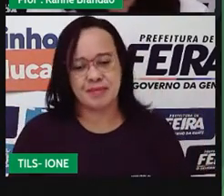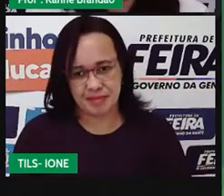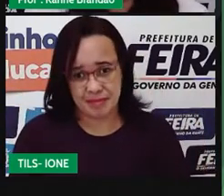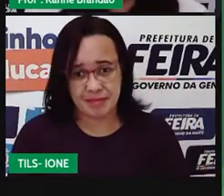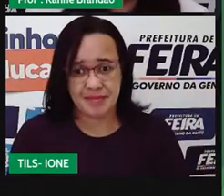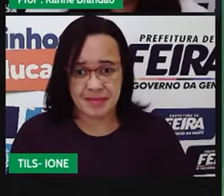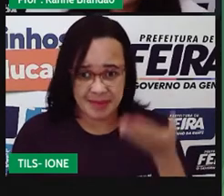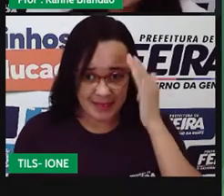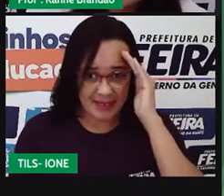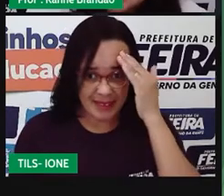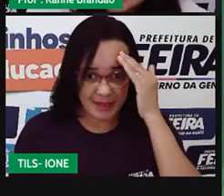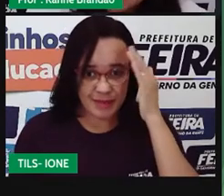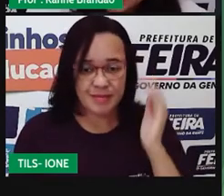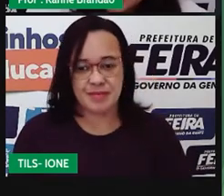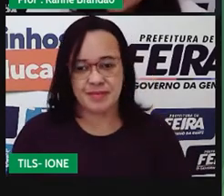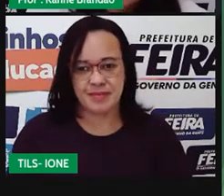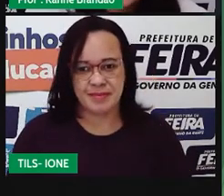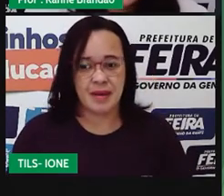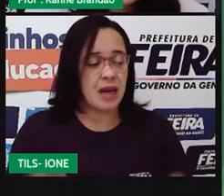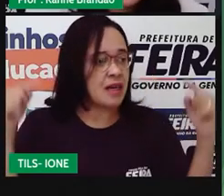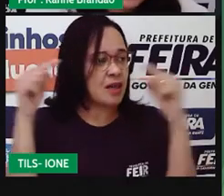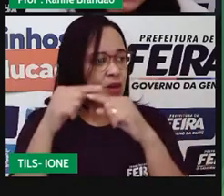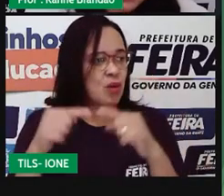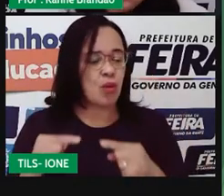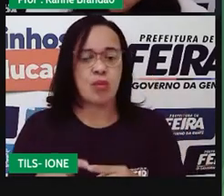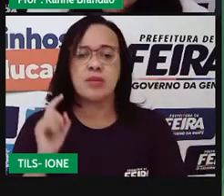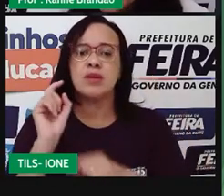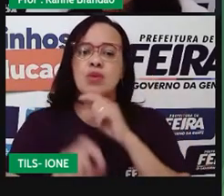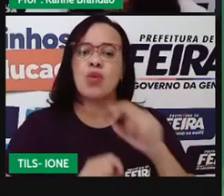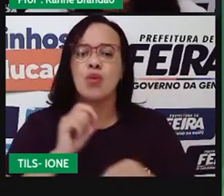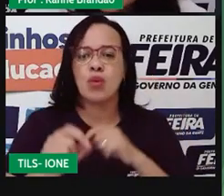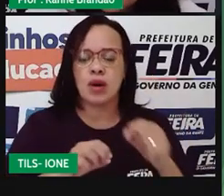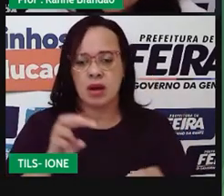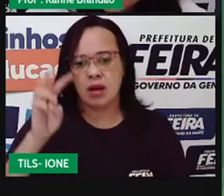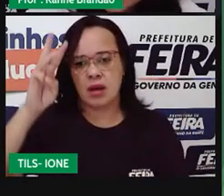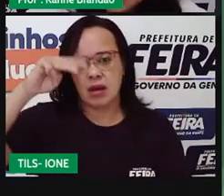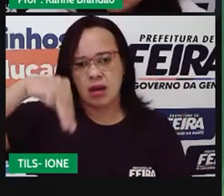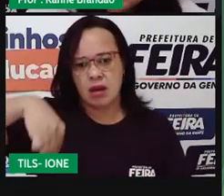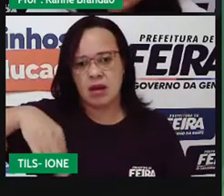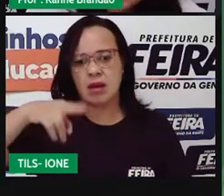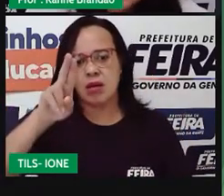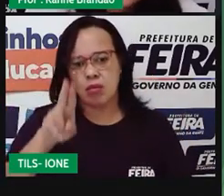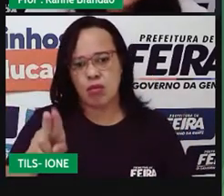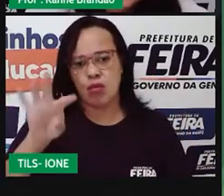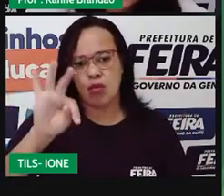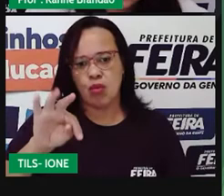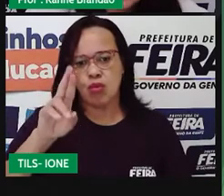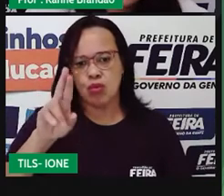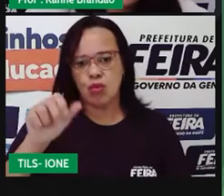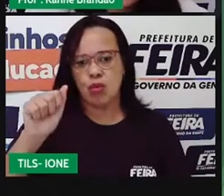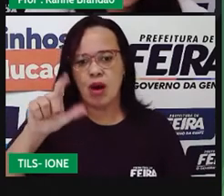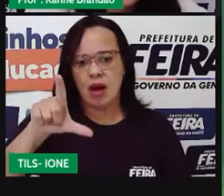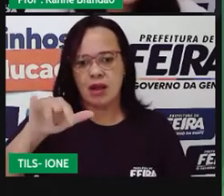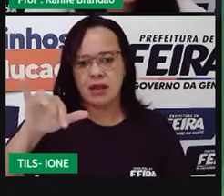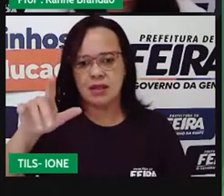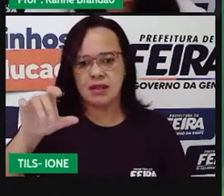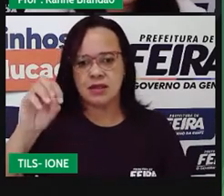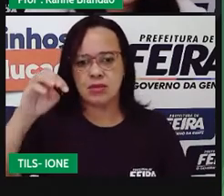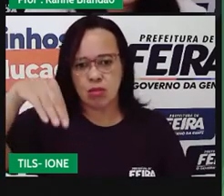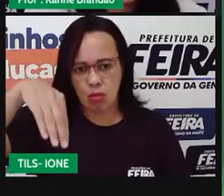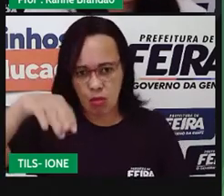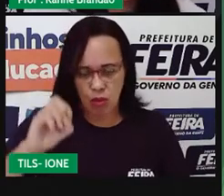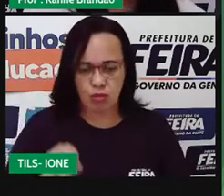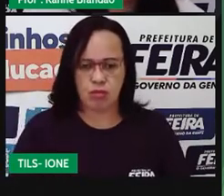Mutualismo. Ou também chamado de simbiose. Tranquilo? Vamos pra próxima. E agora, olha